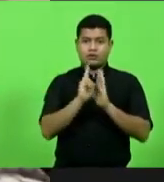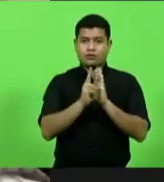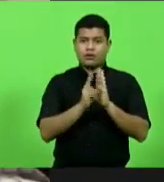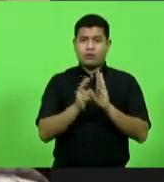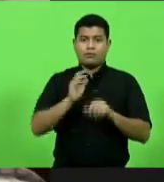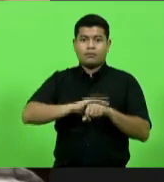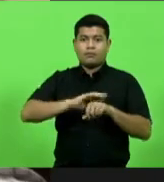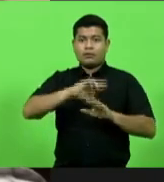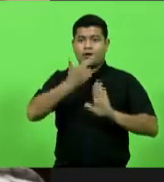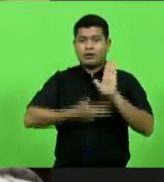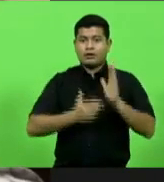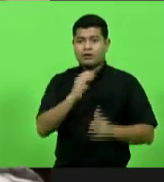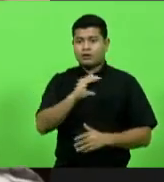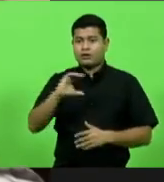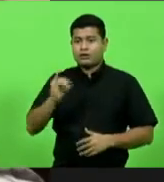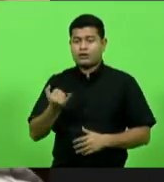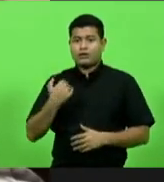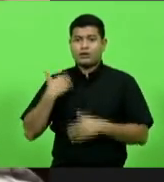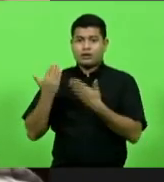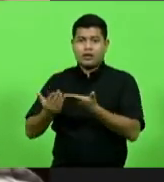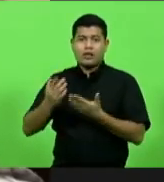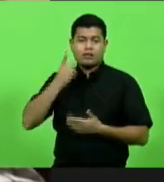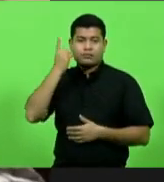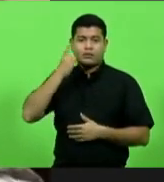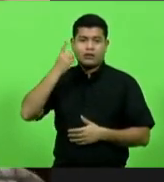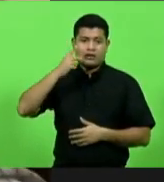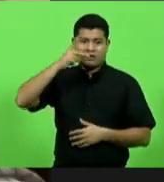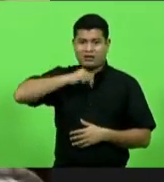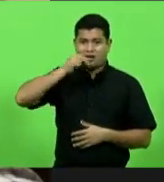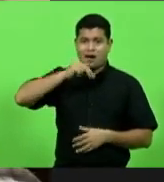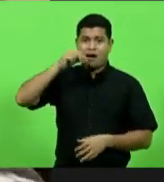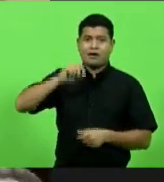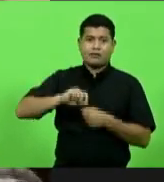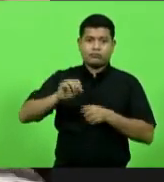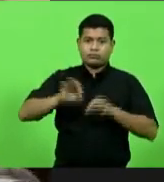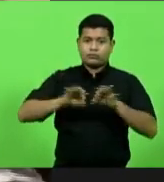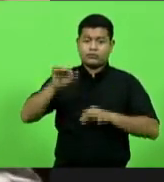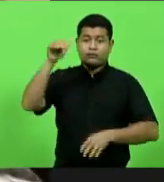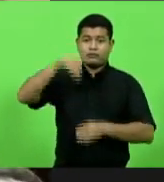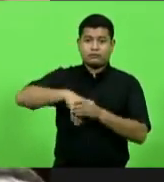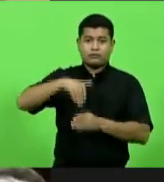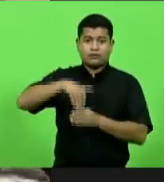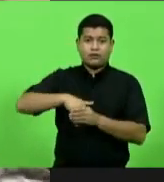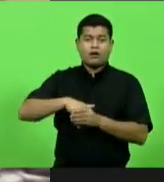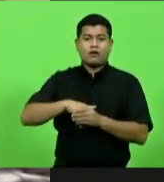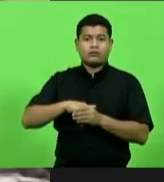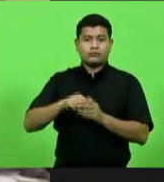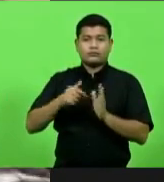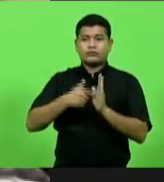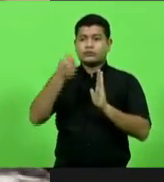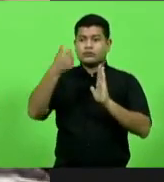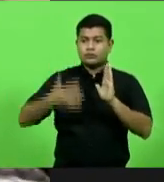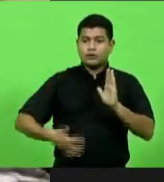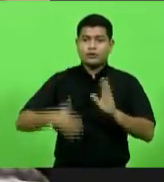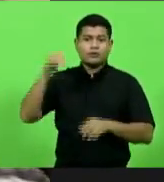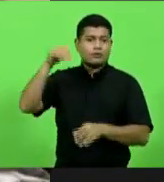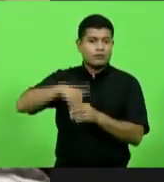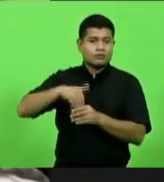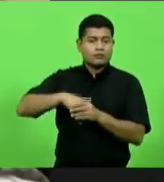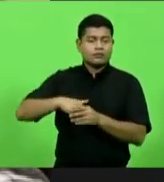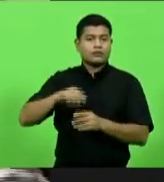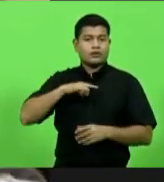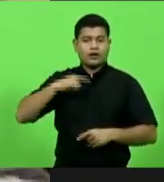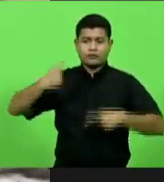deputado Kennedy Nunes, fez o voto, apresentou razões do voto, o voto foi discutido na